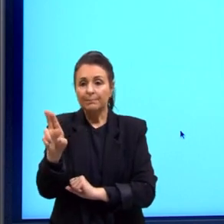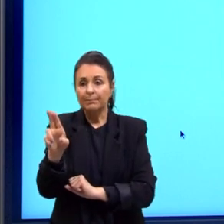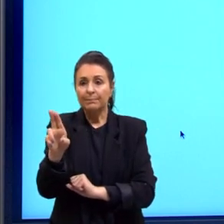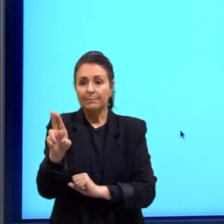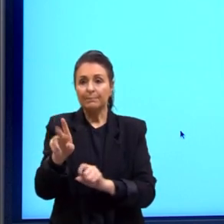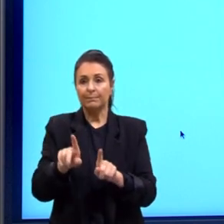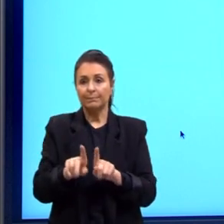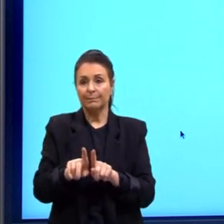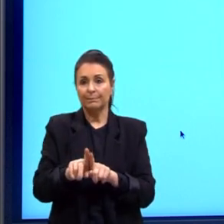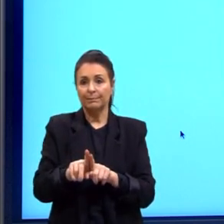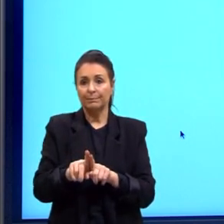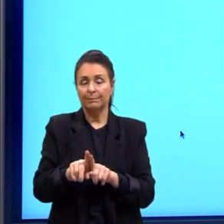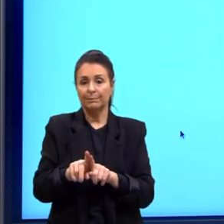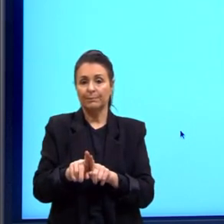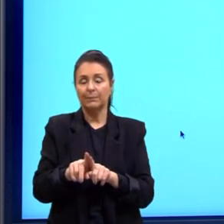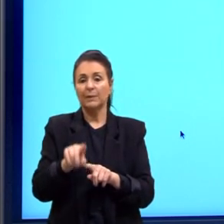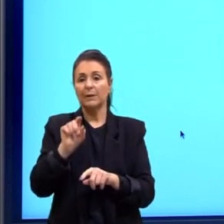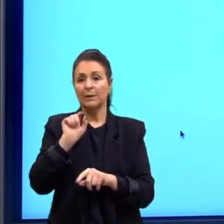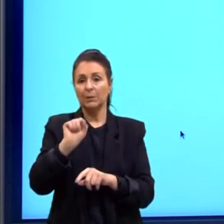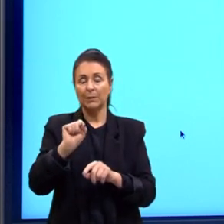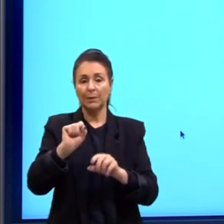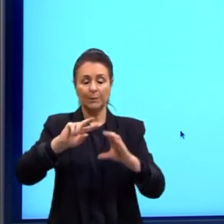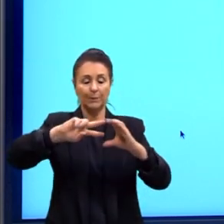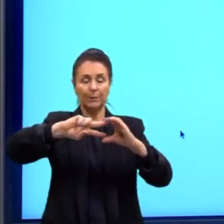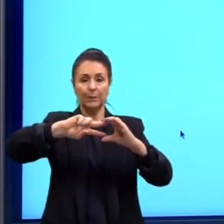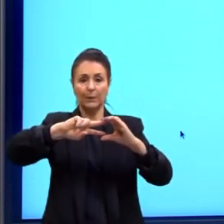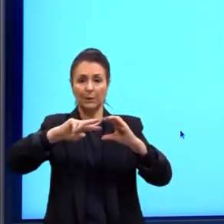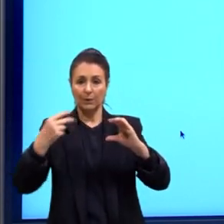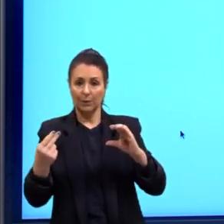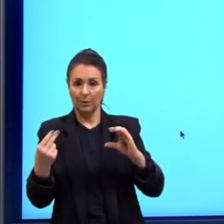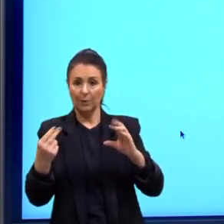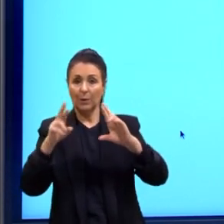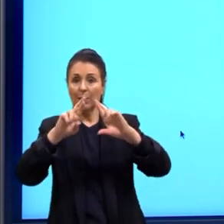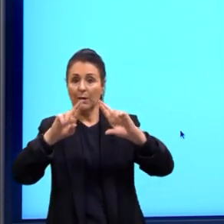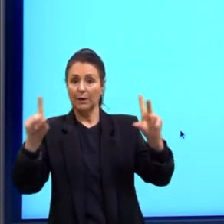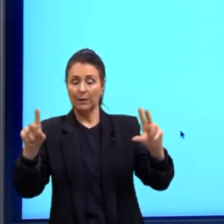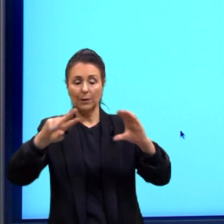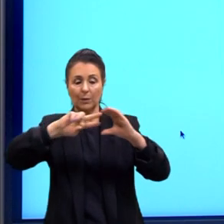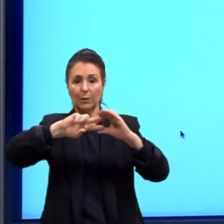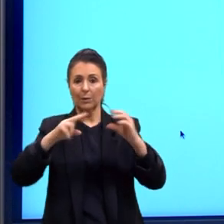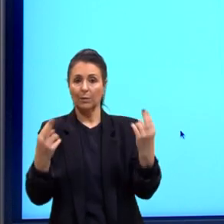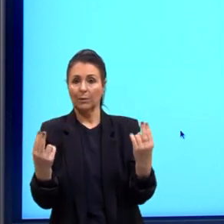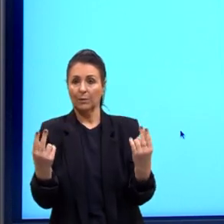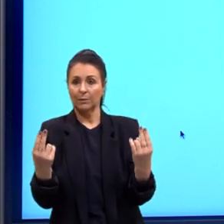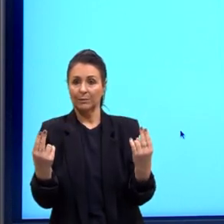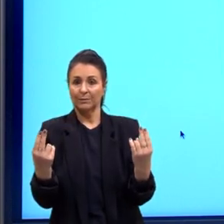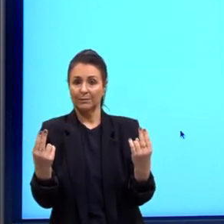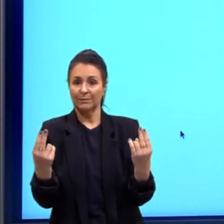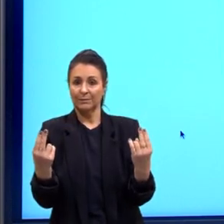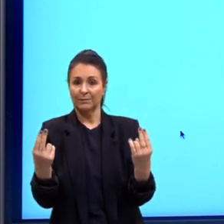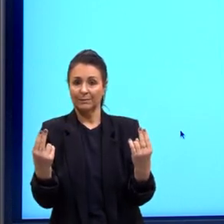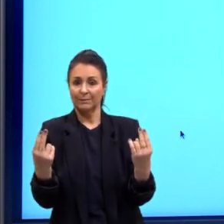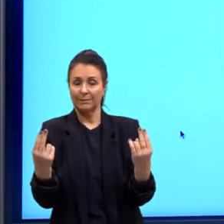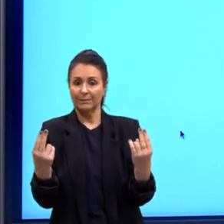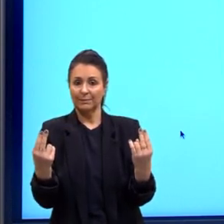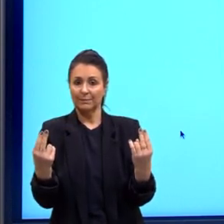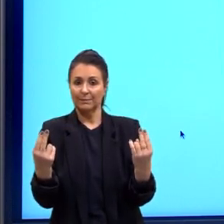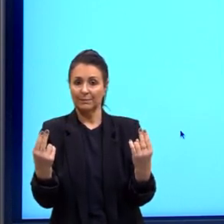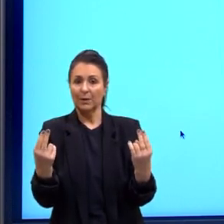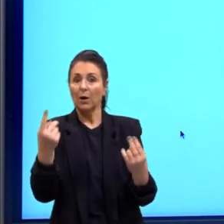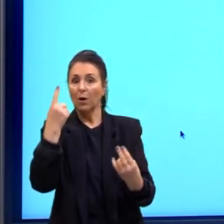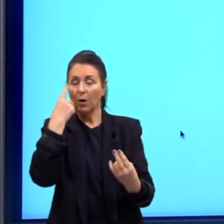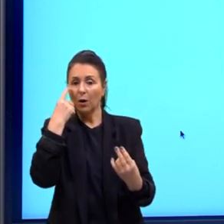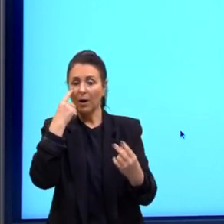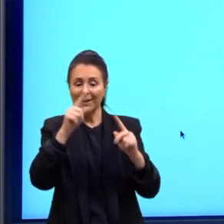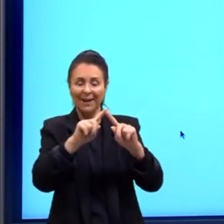de homozigoto, heterozigoto, e homozigoto. Vocês olhem